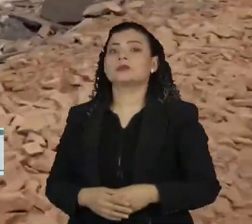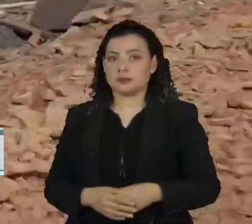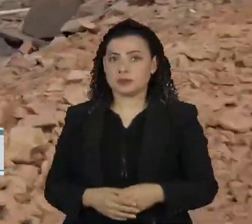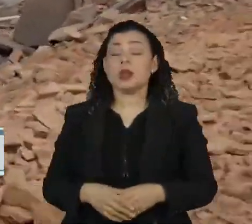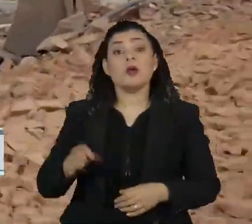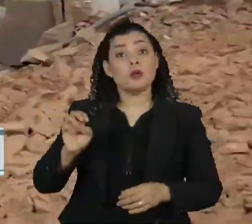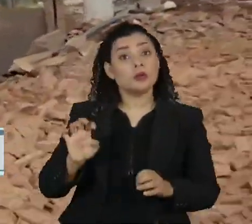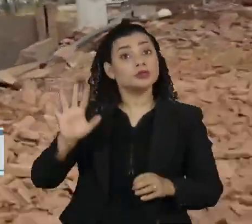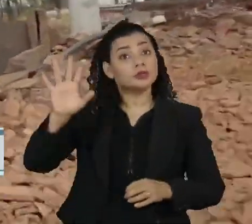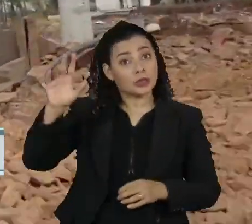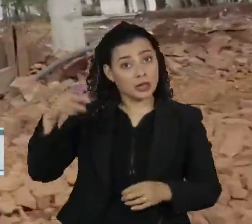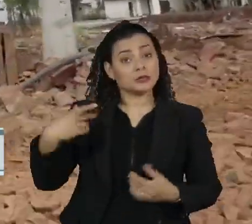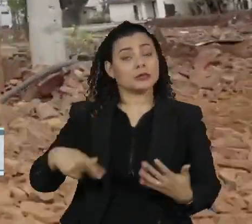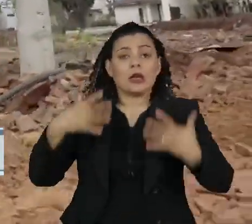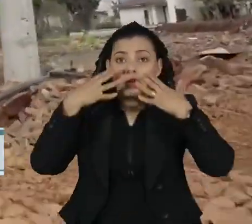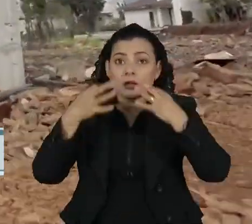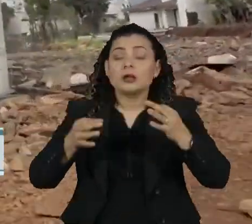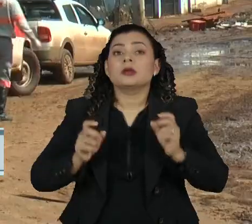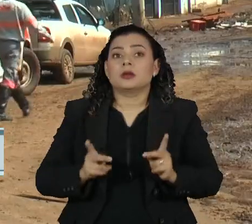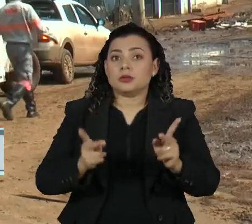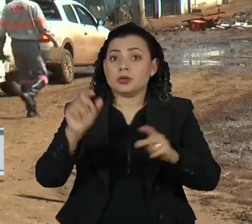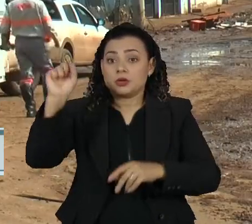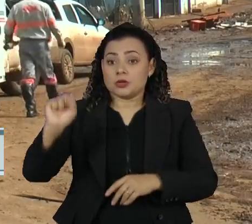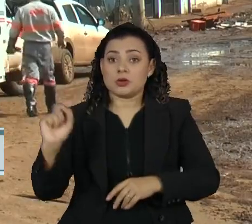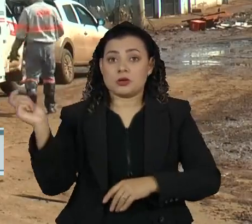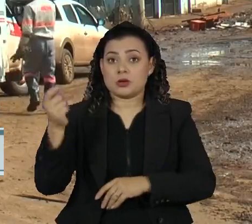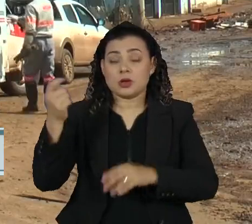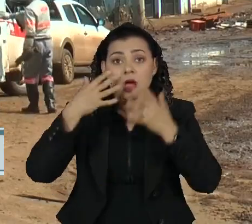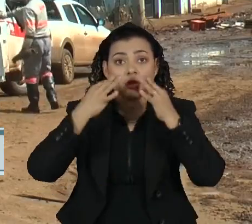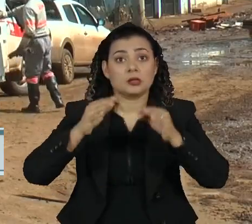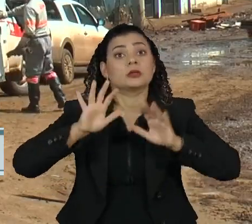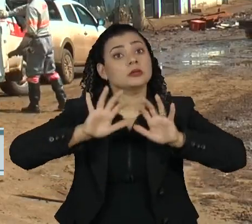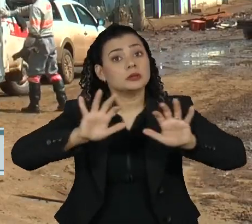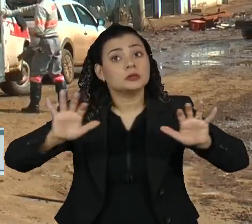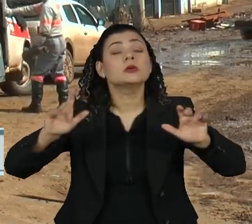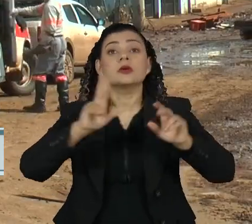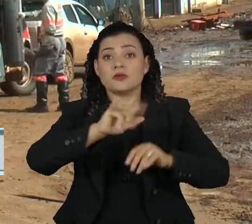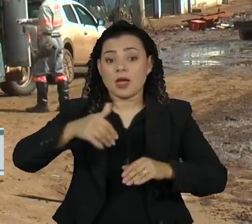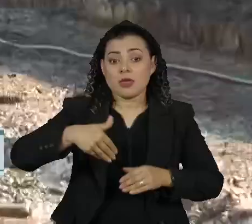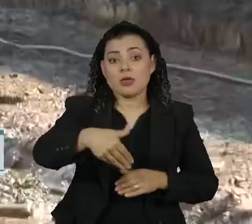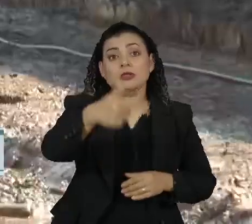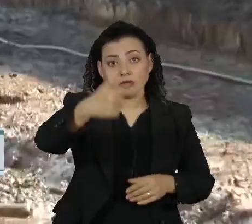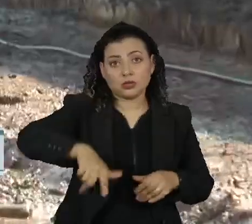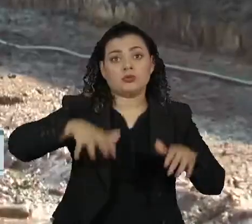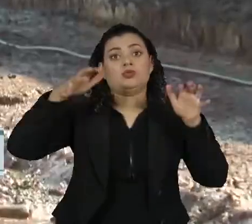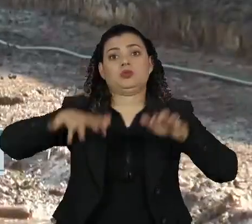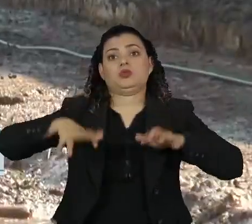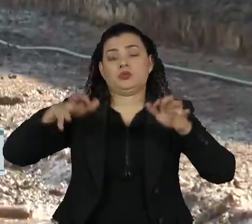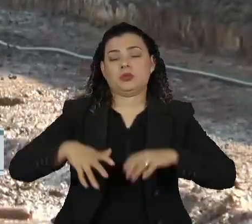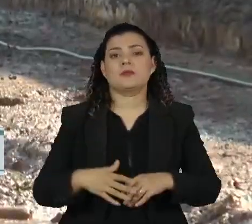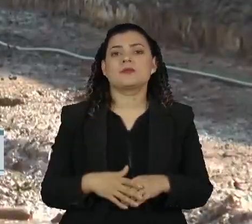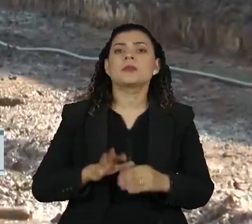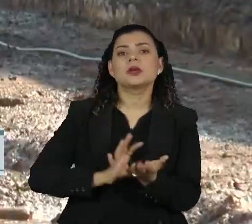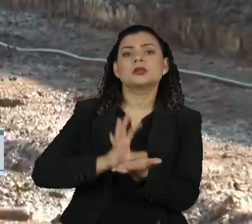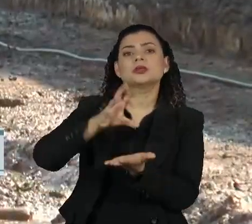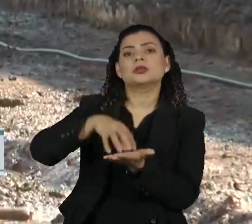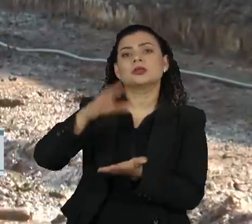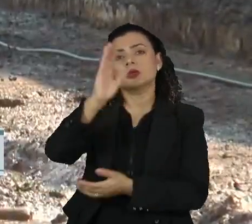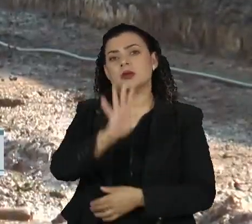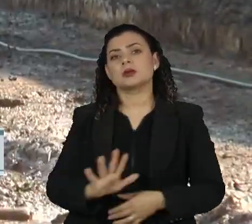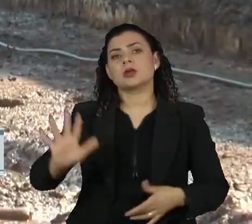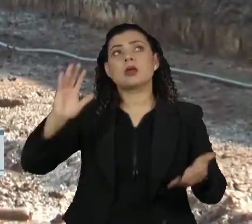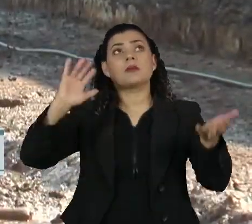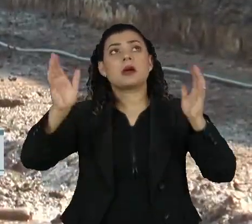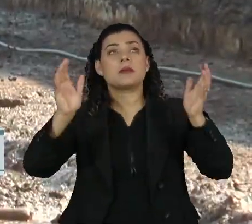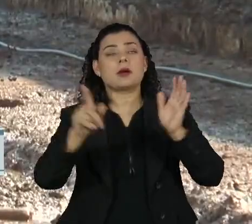segue em alerta para novos temporais que podem causar inundações e alagamentos. Segundo o Instituto Nacional de